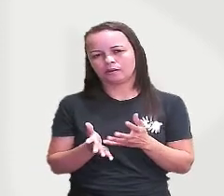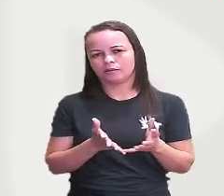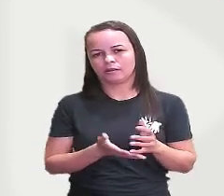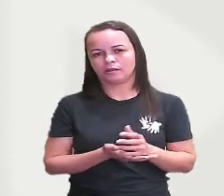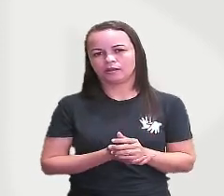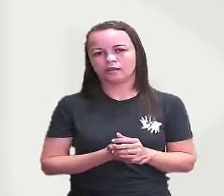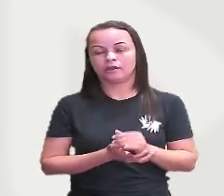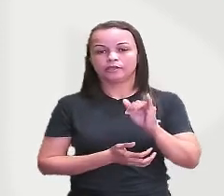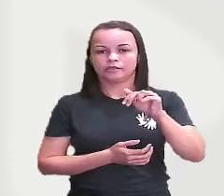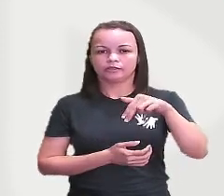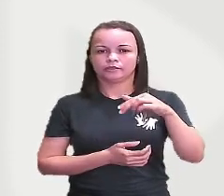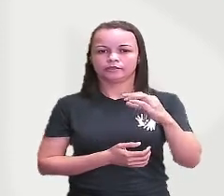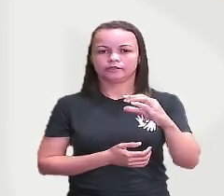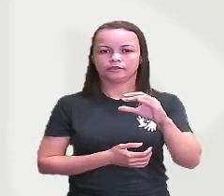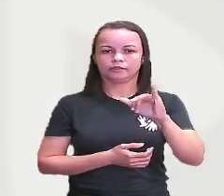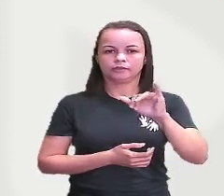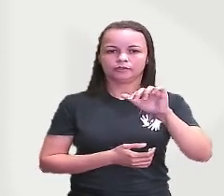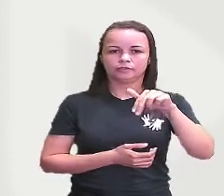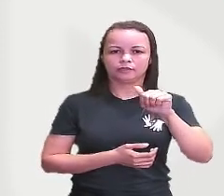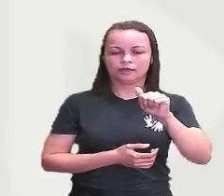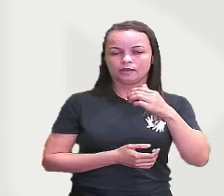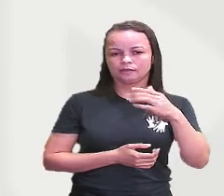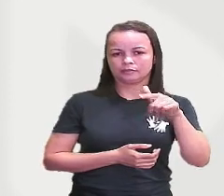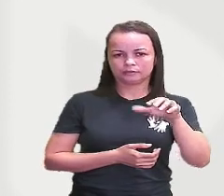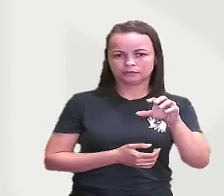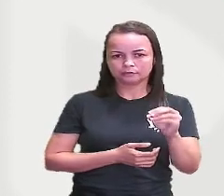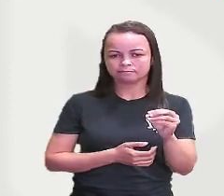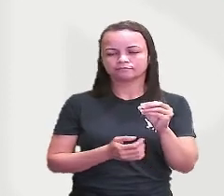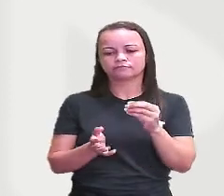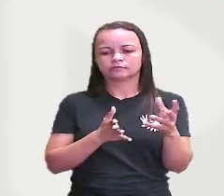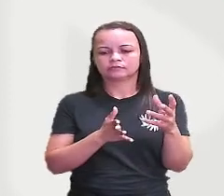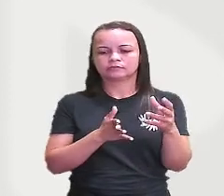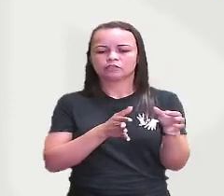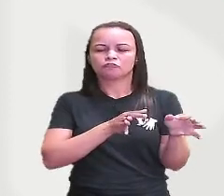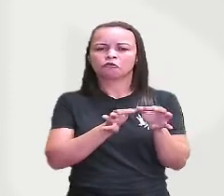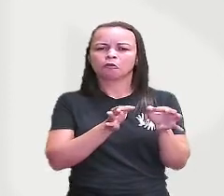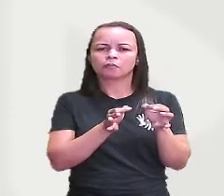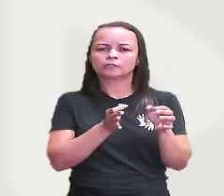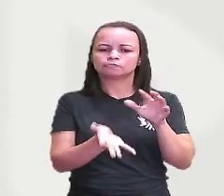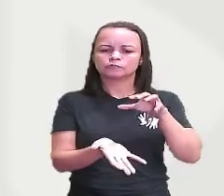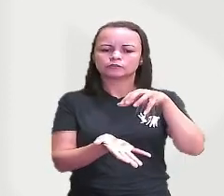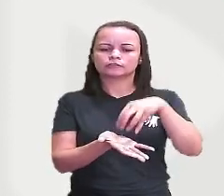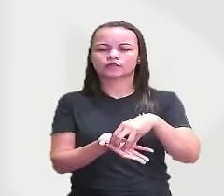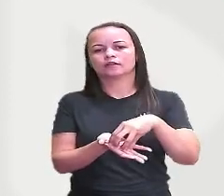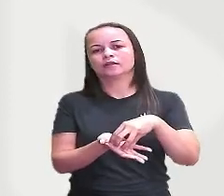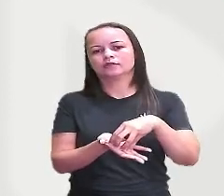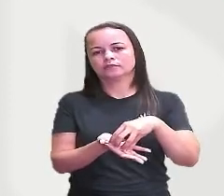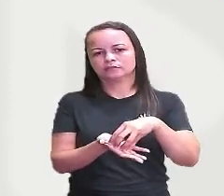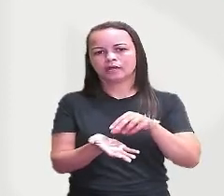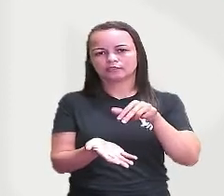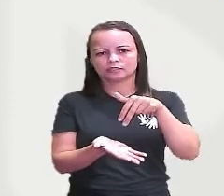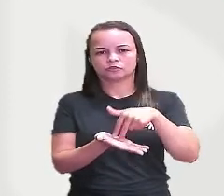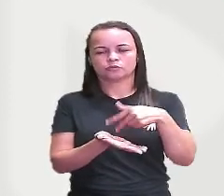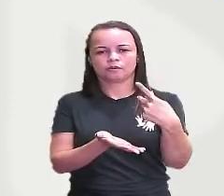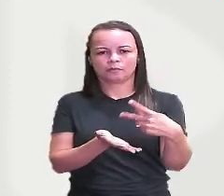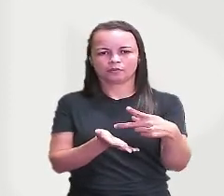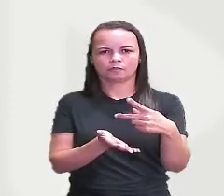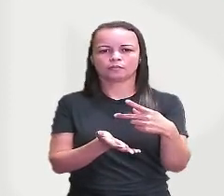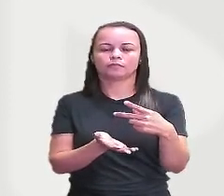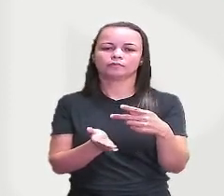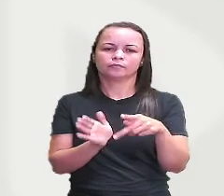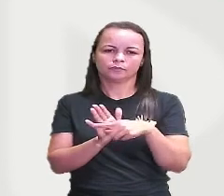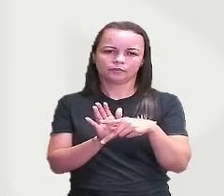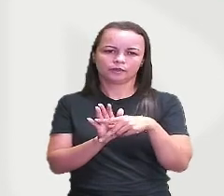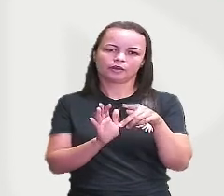uma uma dominação de forma mais centralizada na sua própria figura deixa eu